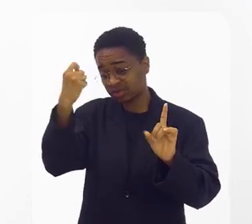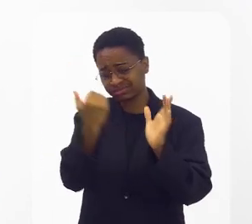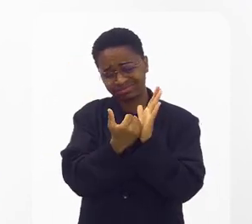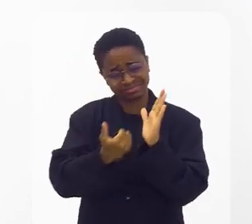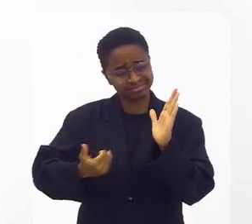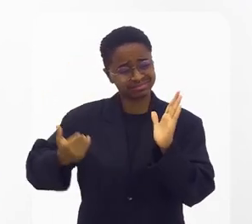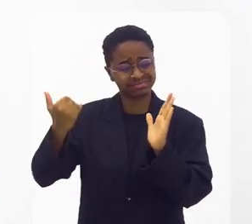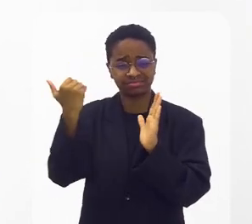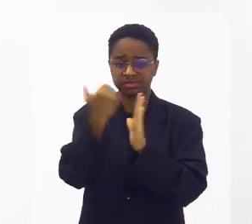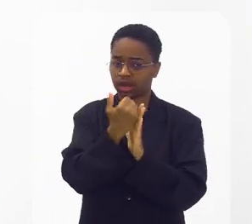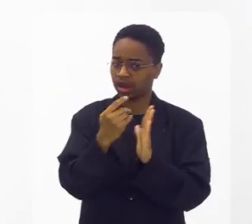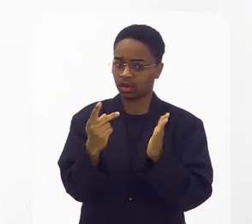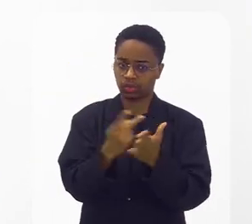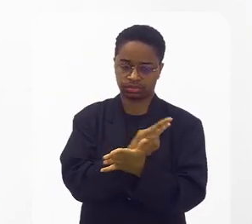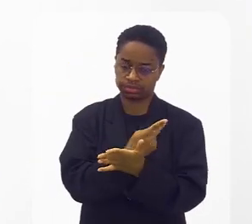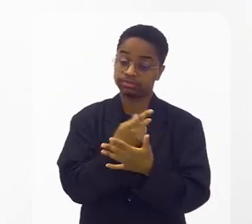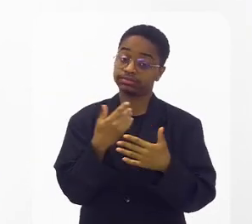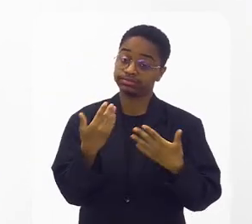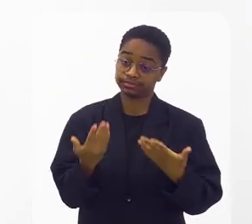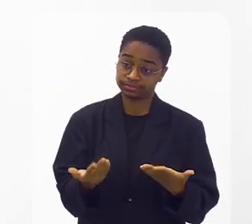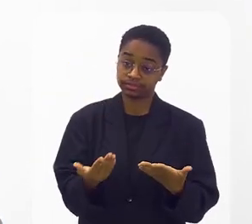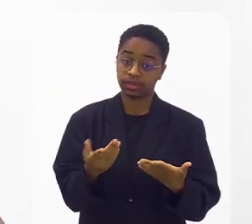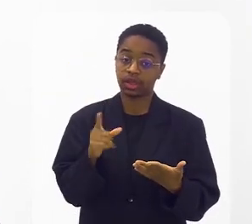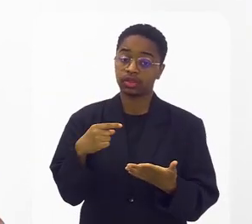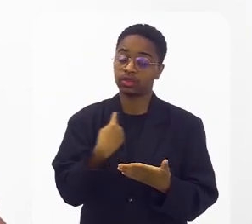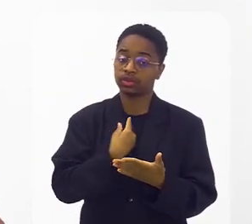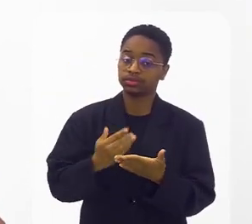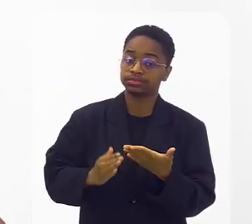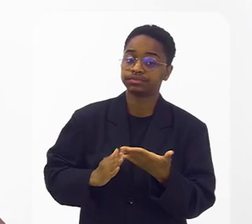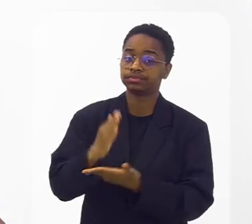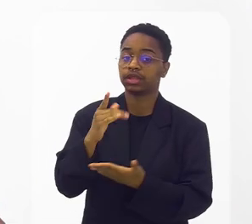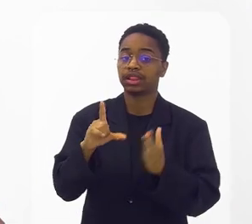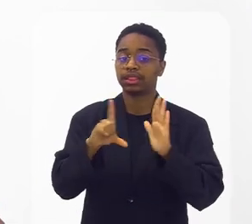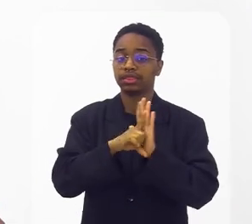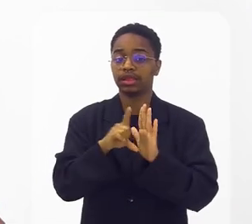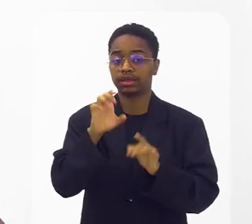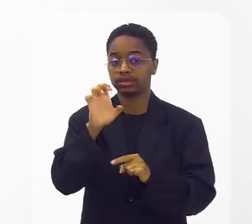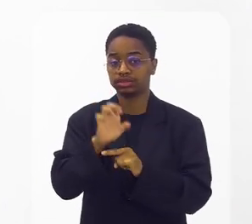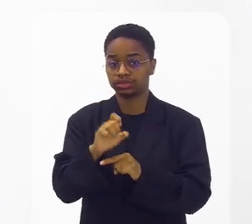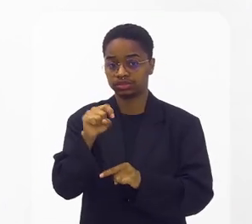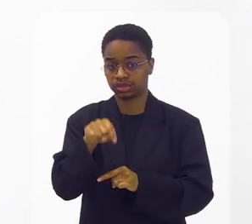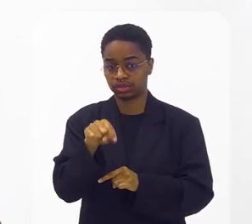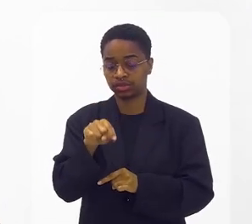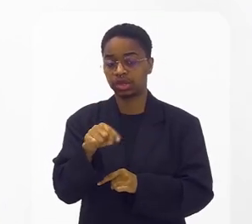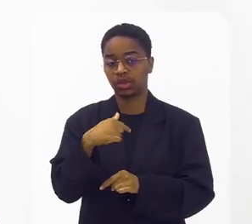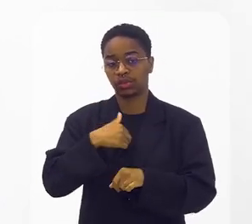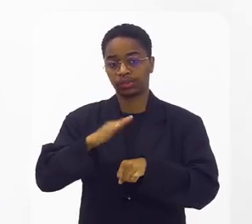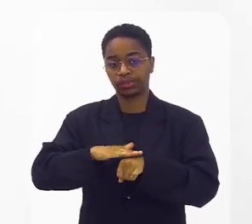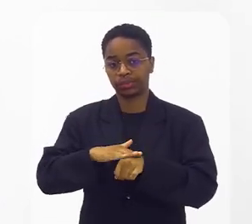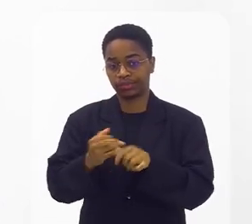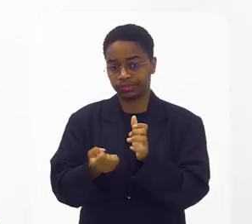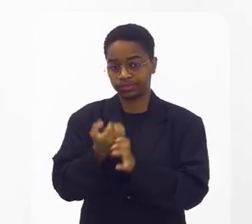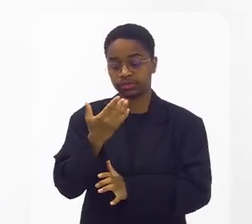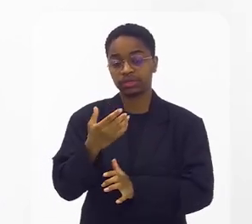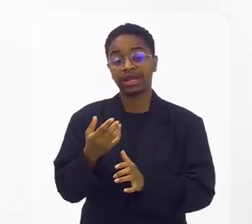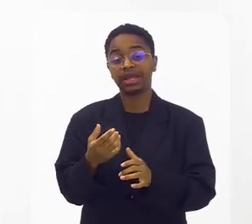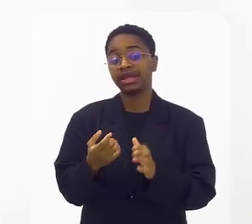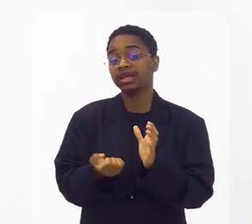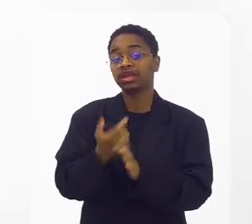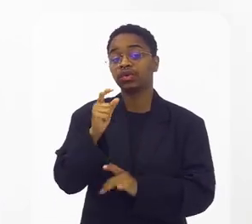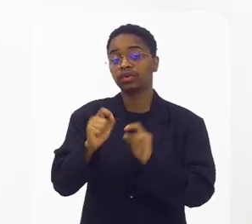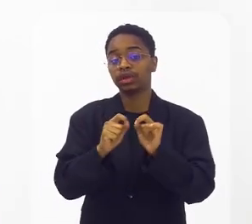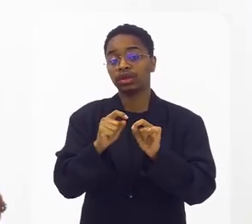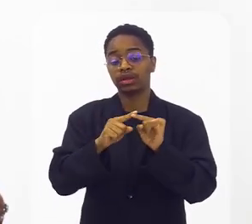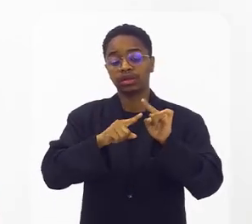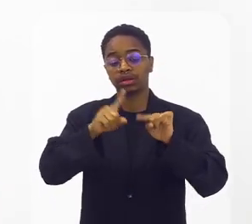pessoa, ela sempre aumenta muito a estatística. Inclusive, nós aprovamos uma lei no Estado, que também é de minha autoria, que cria